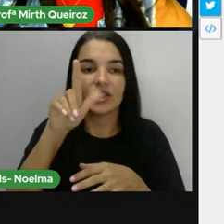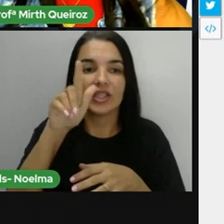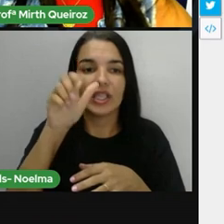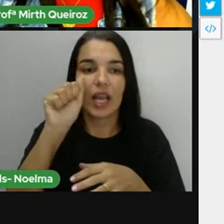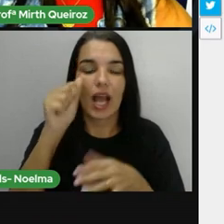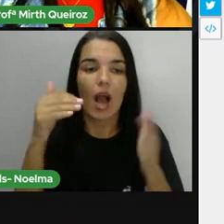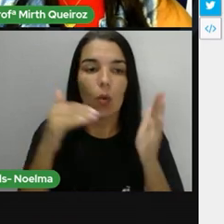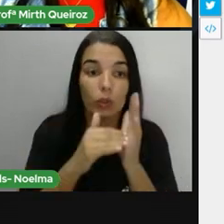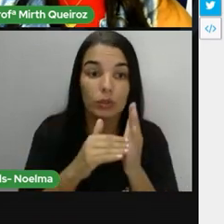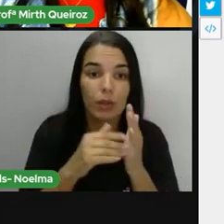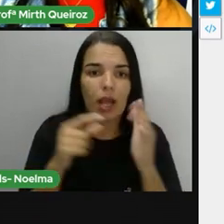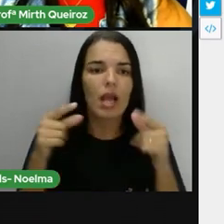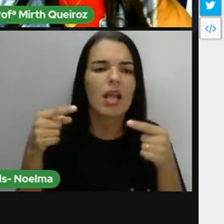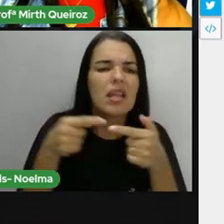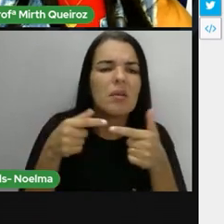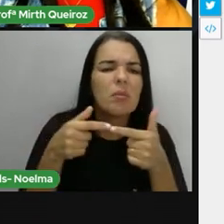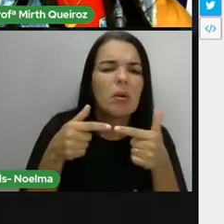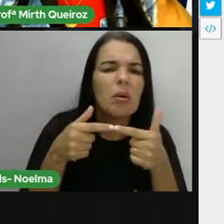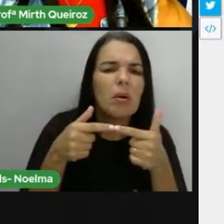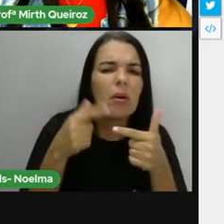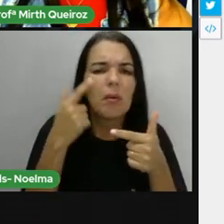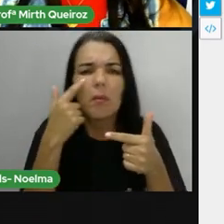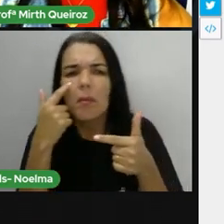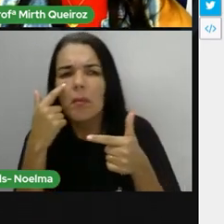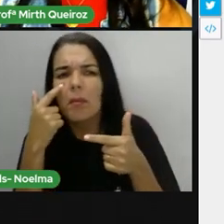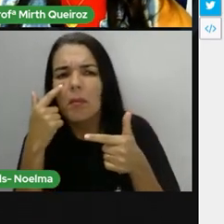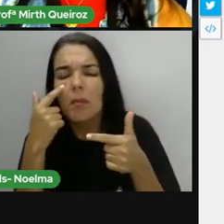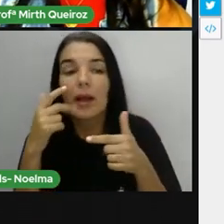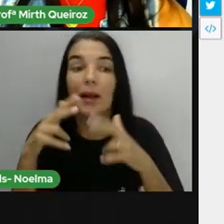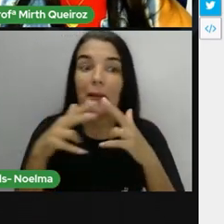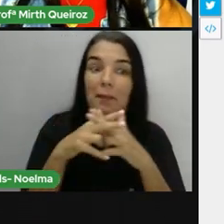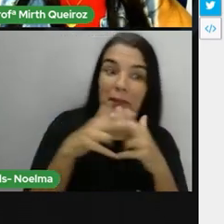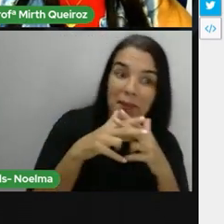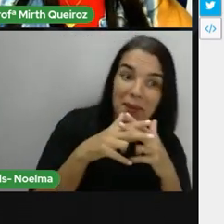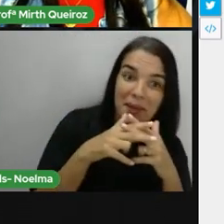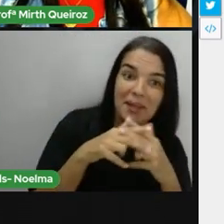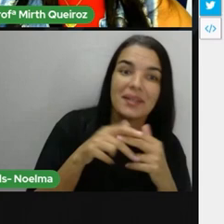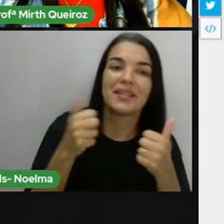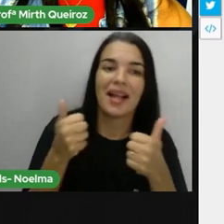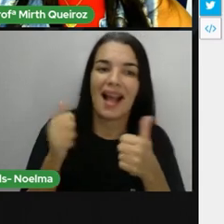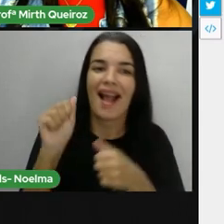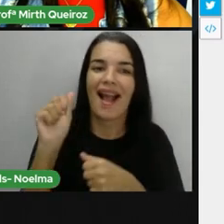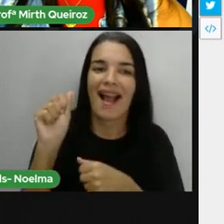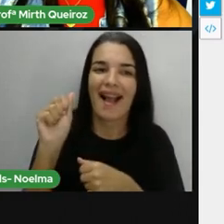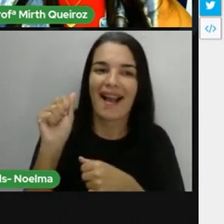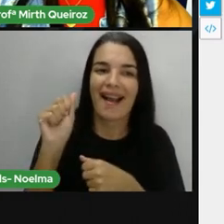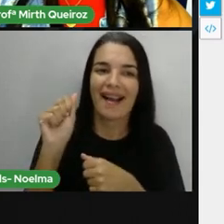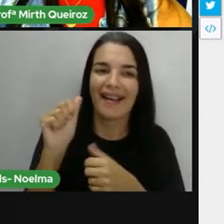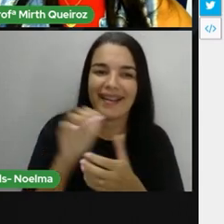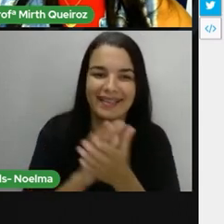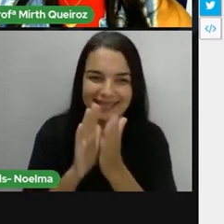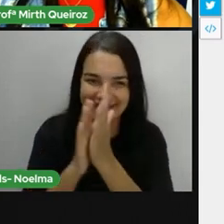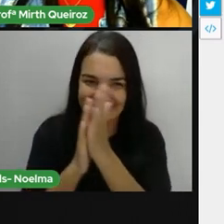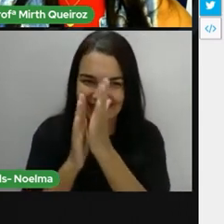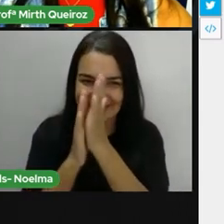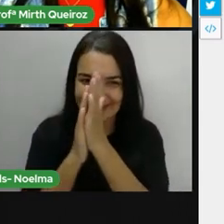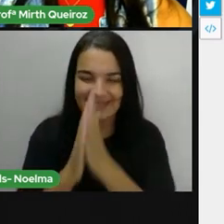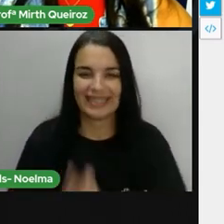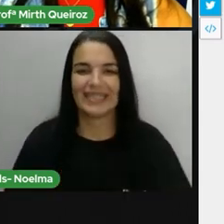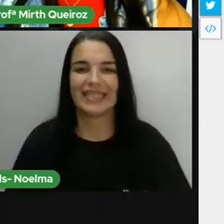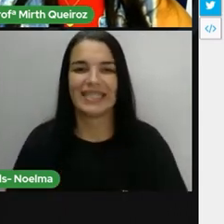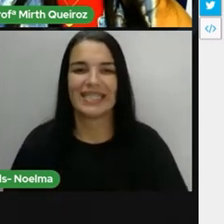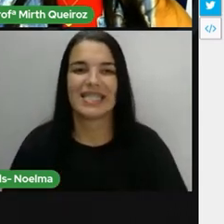uma briga. Rimou? Fadiga com briga, né? Vamos testar? É esse aqui mesmo.